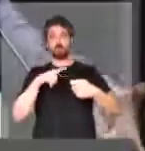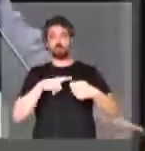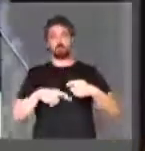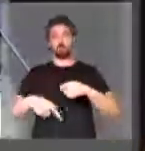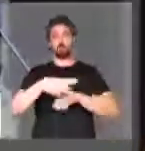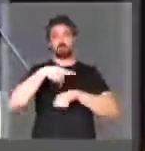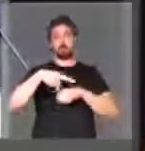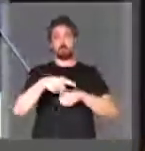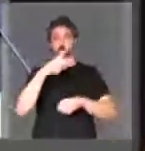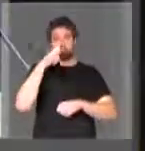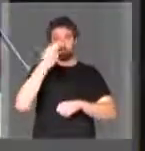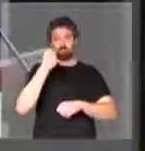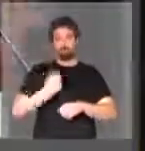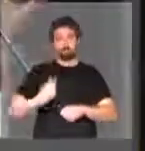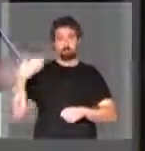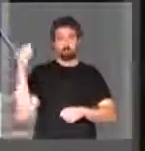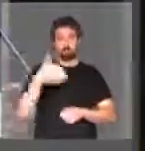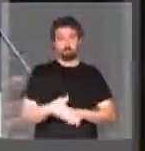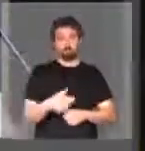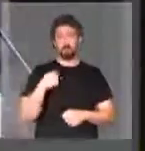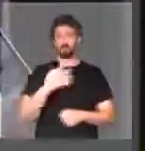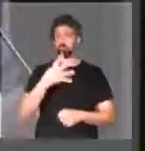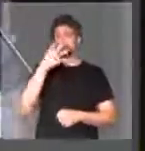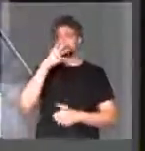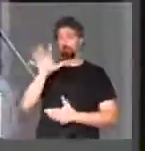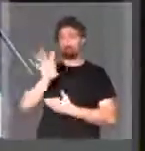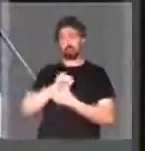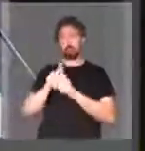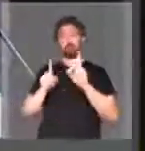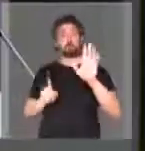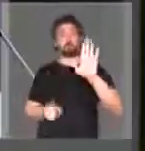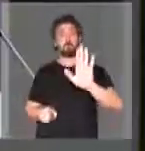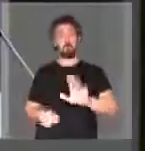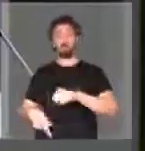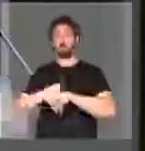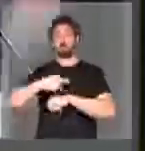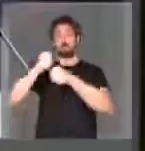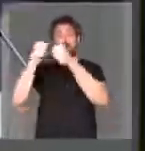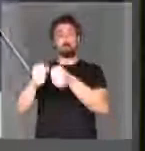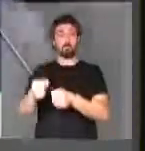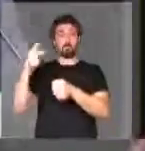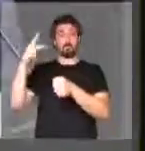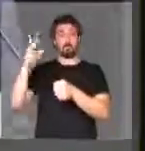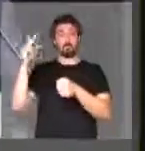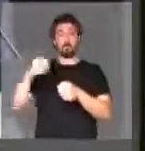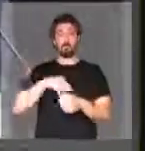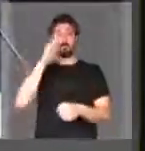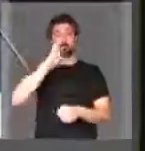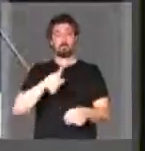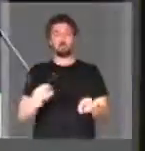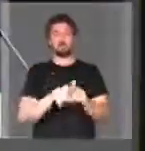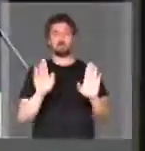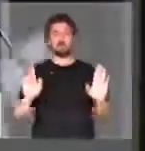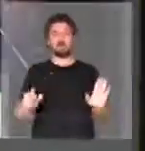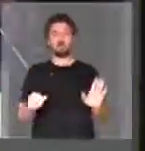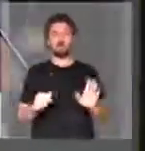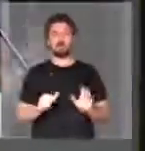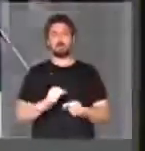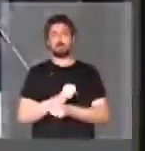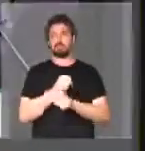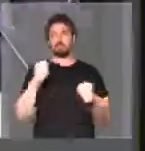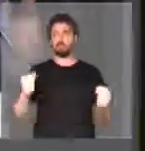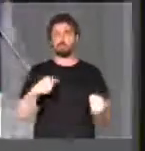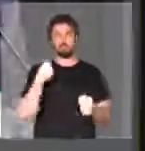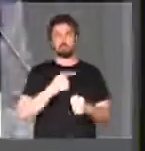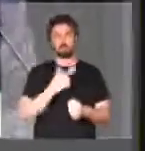com um Estado muito forte, muito presente, e que nós admiramos. No entanto, é um país soberano, assim como o Brasil também é. Não